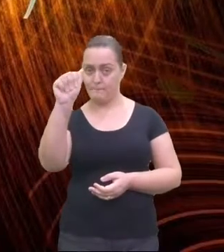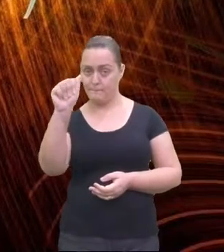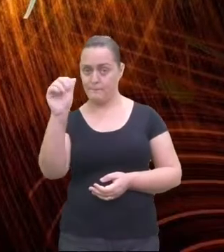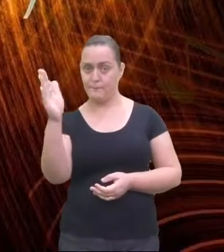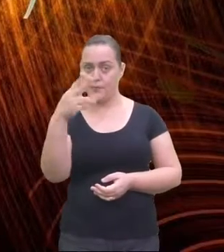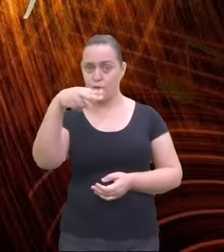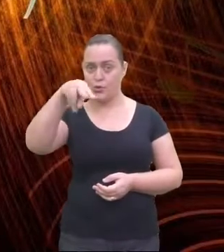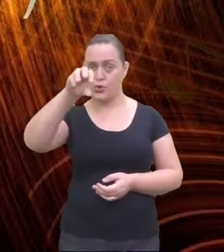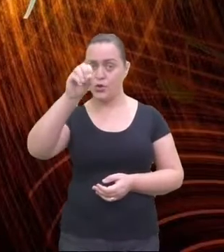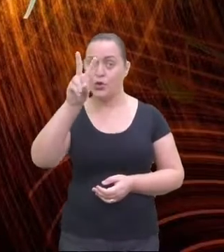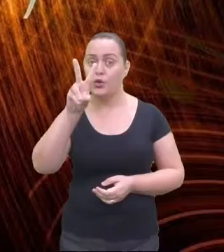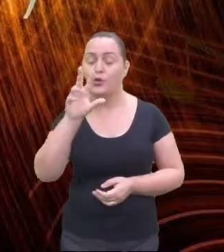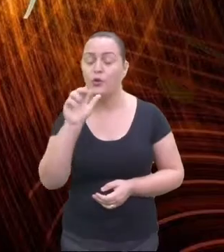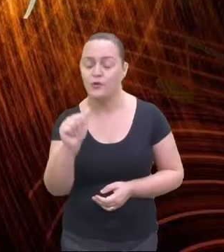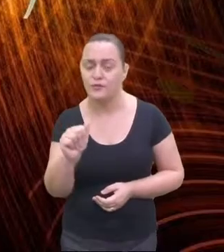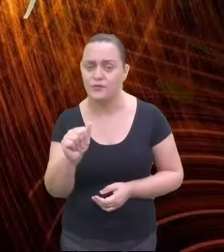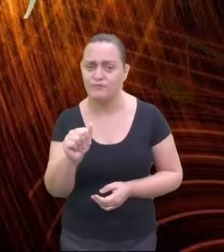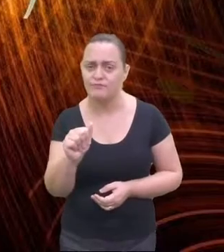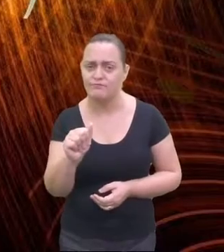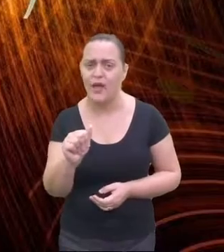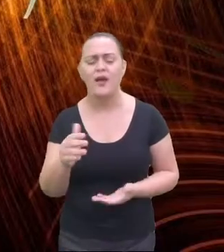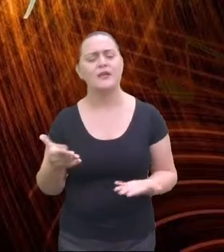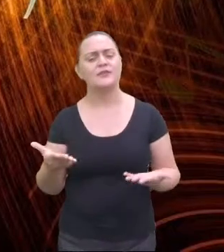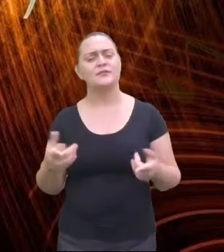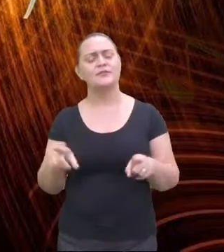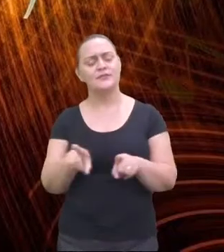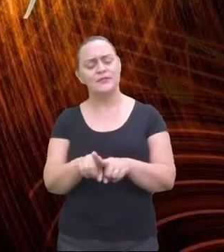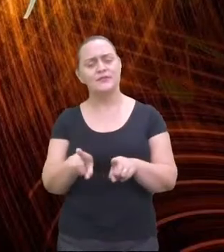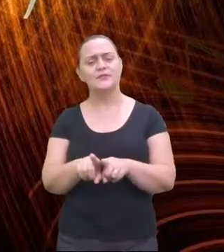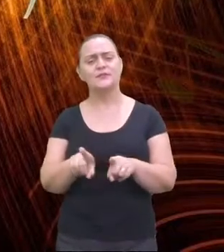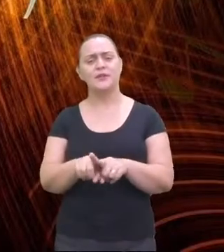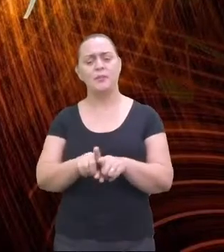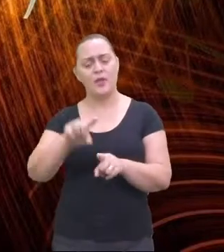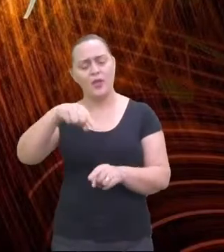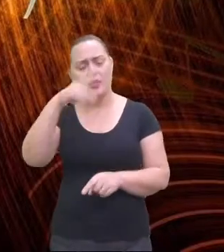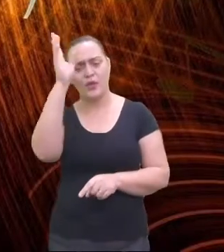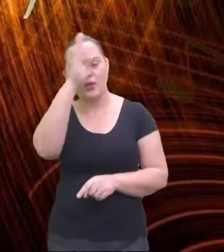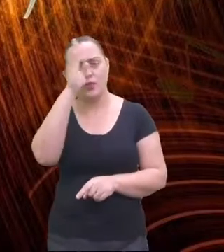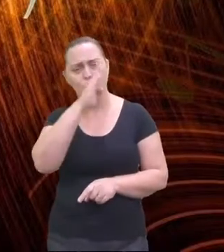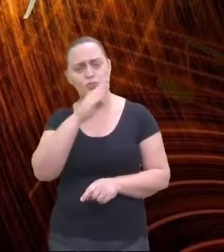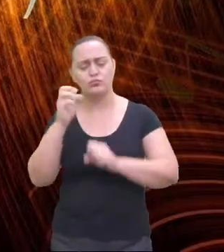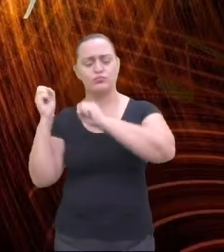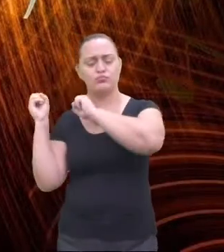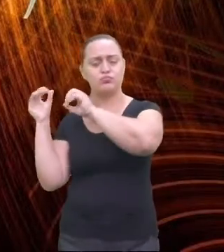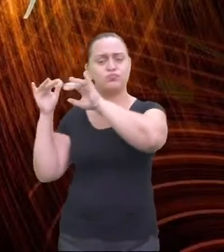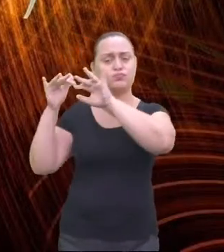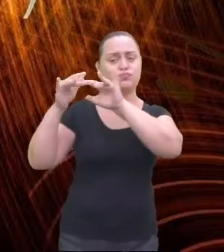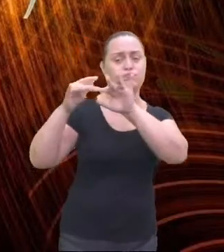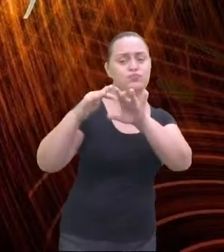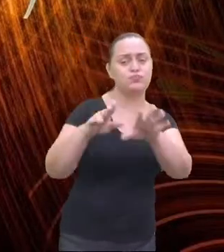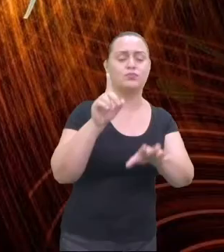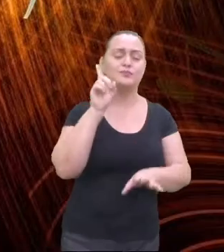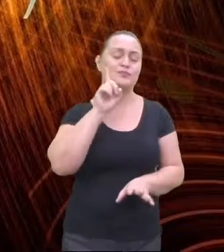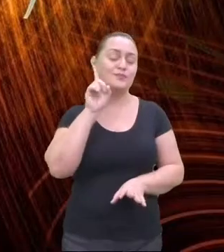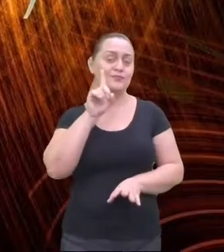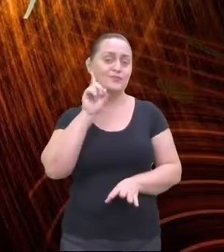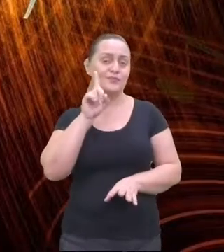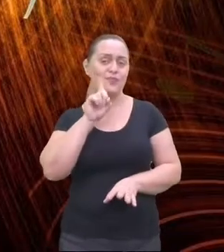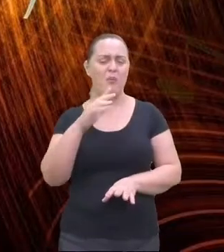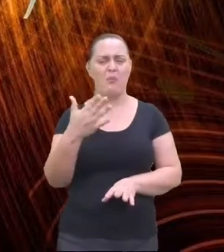Porém, sofreu também forte influência do jazz americano dos Estados Unidos. Surgindo no final da década de